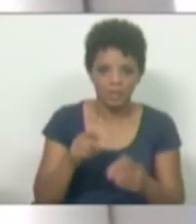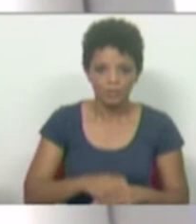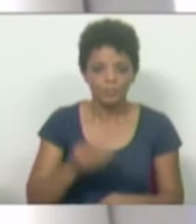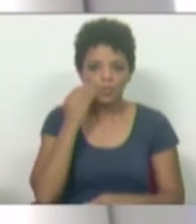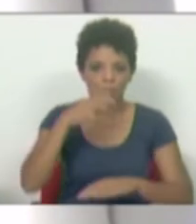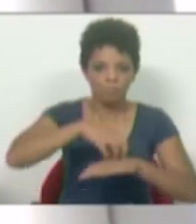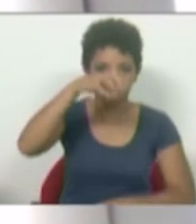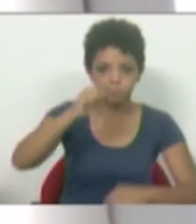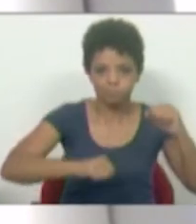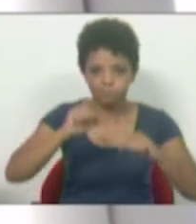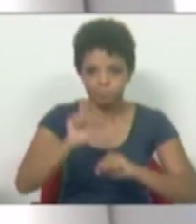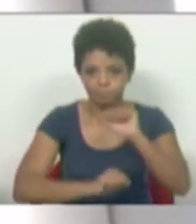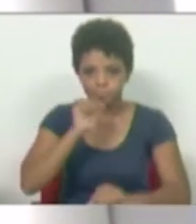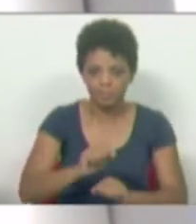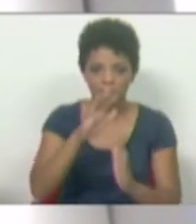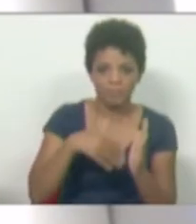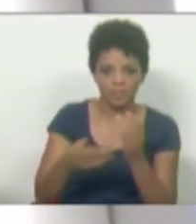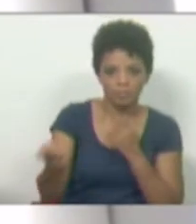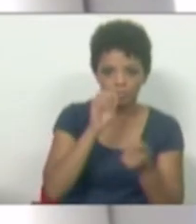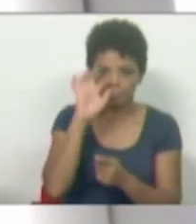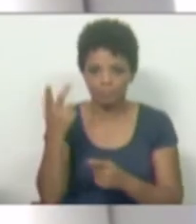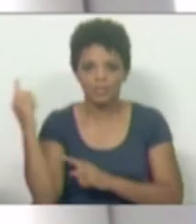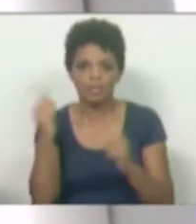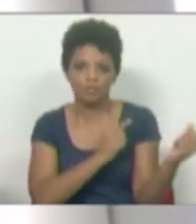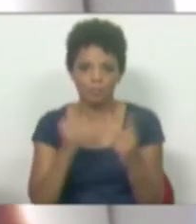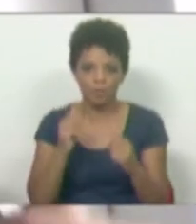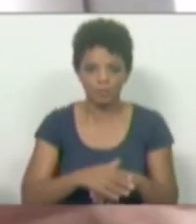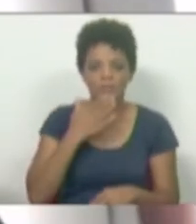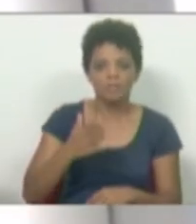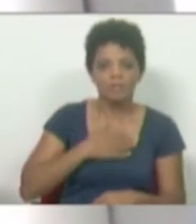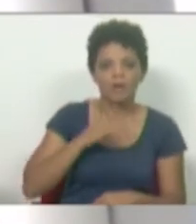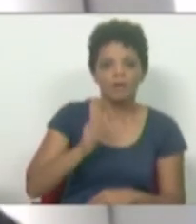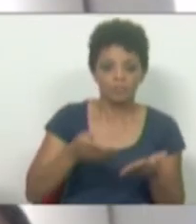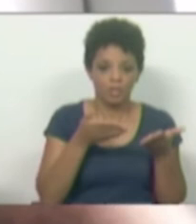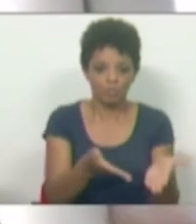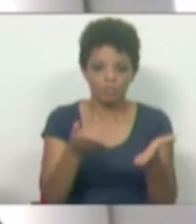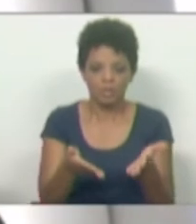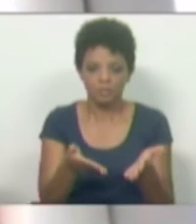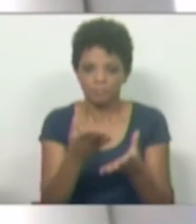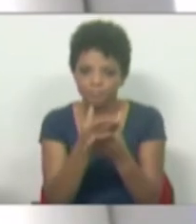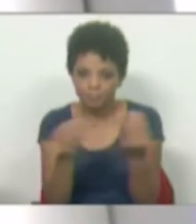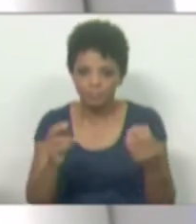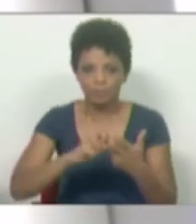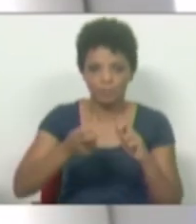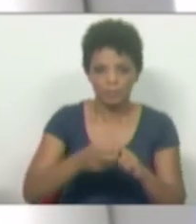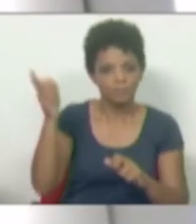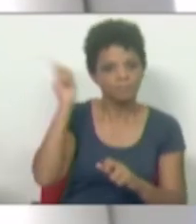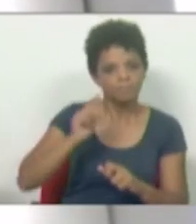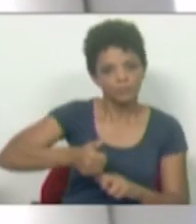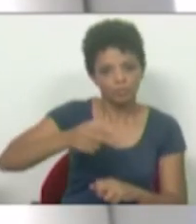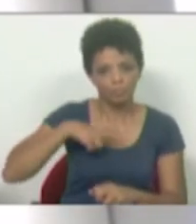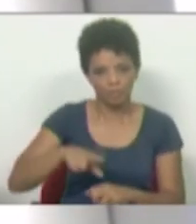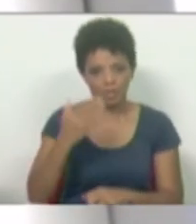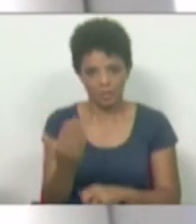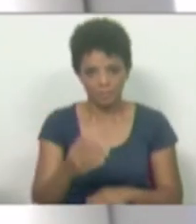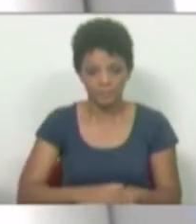edifícios, na planificação ecológica, nos transportes, que nos permita ajudar a resolver os problemas estruturais que Portugal tem.